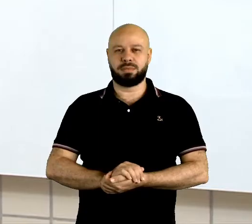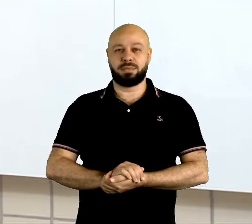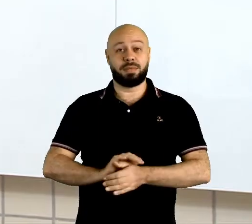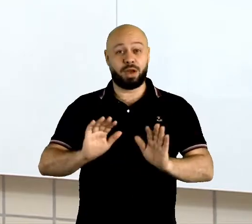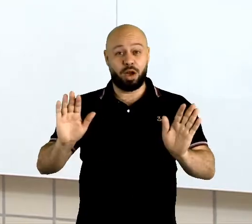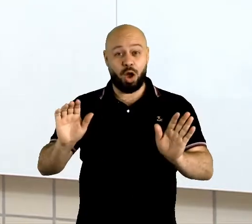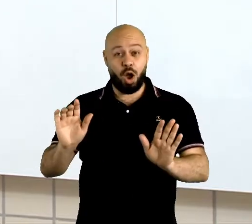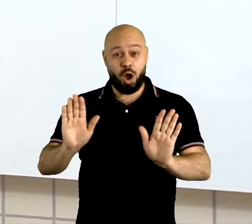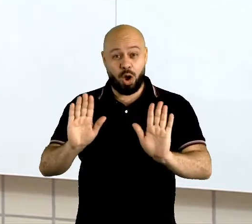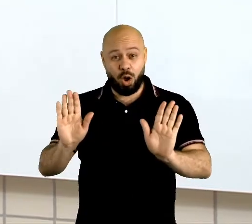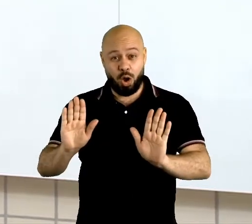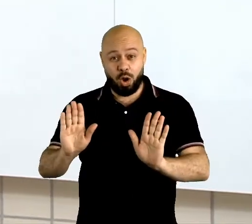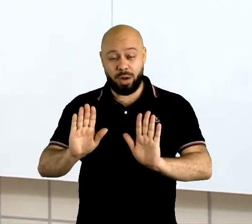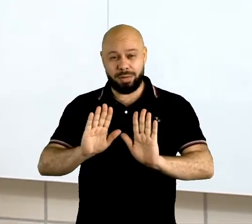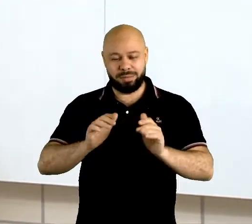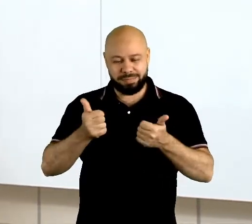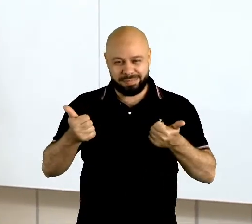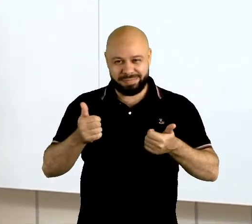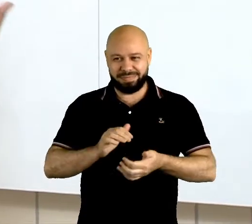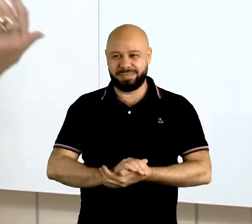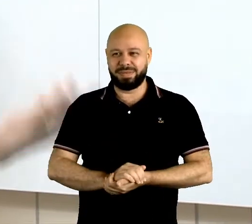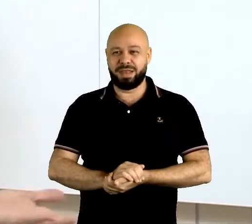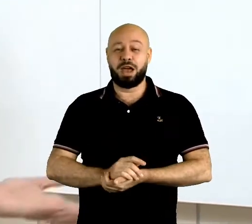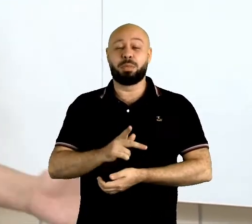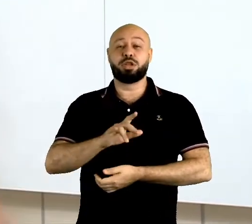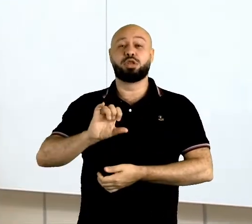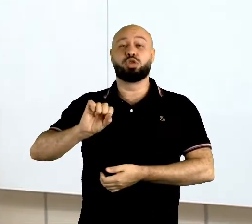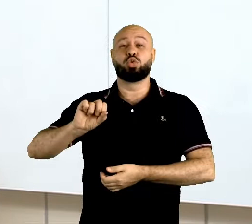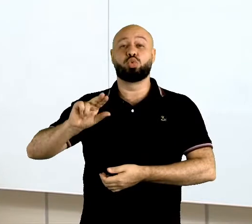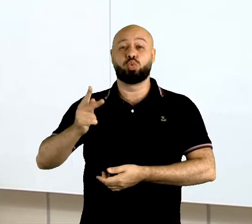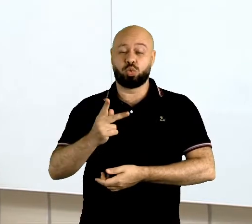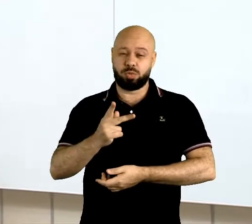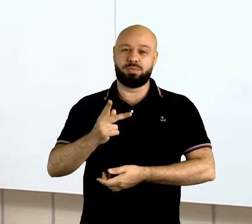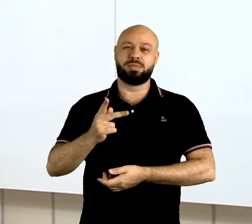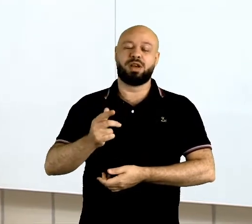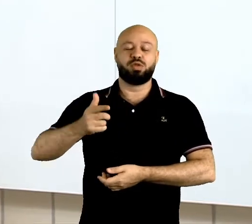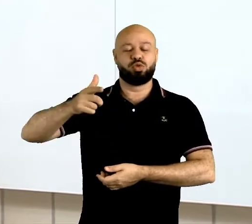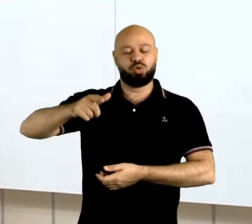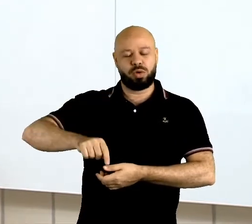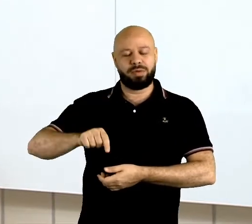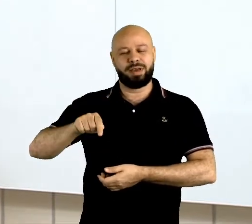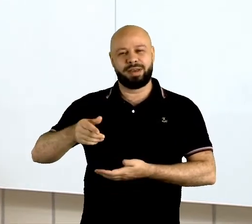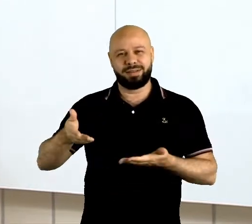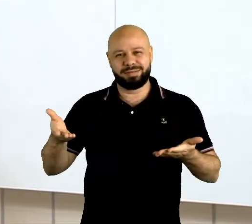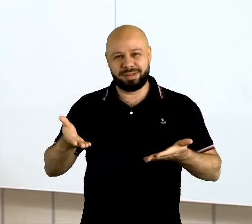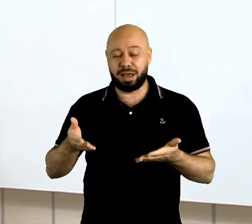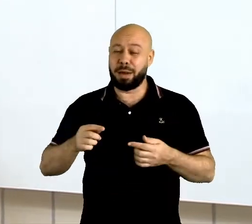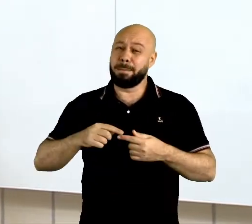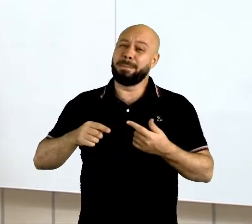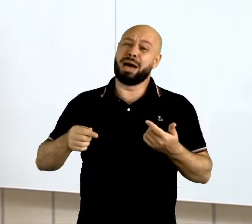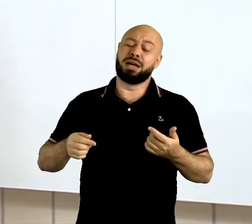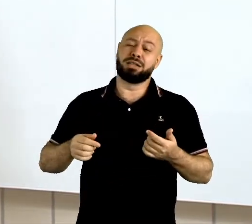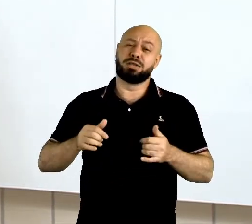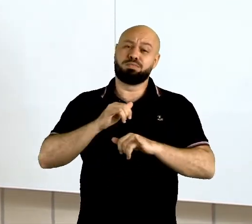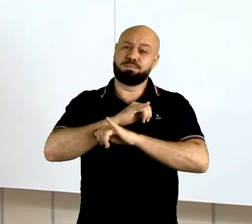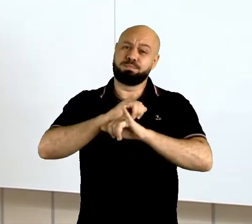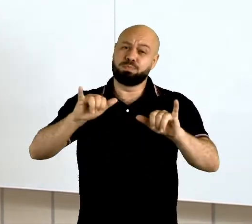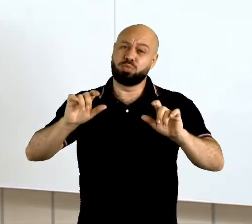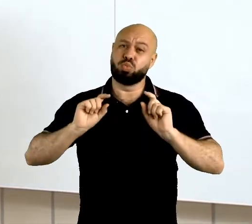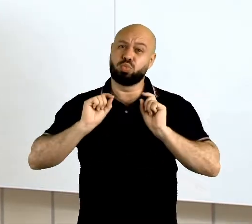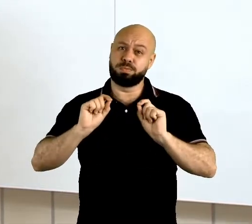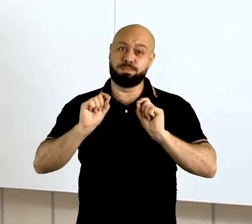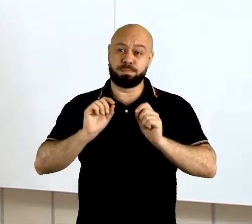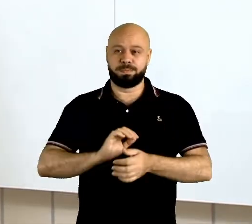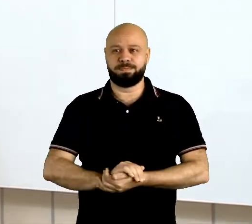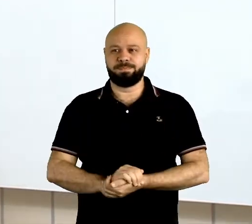Olá, Eu sou a professora Sue. Estou aqui novamente, só que dessa vez eu tenho uma notícia para dar para